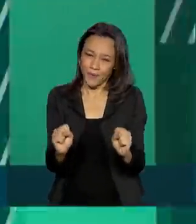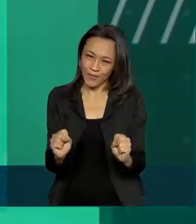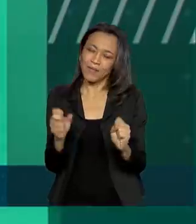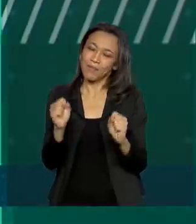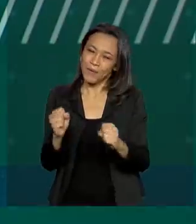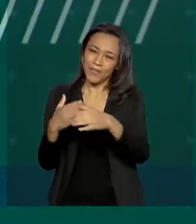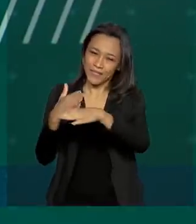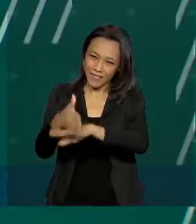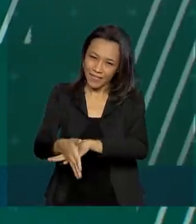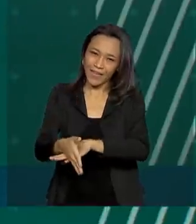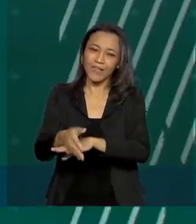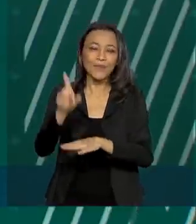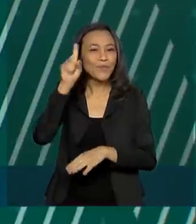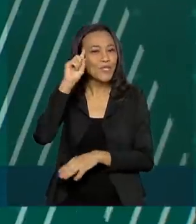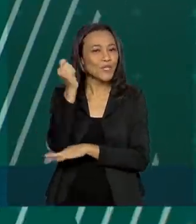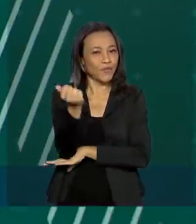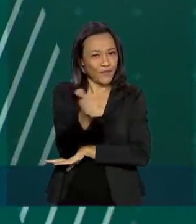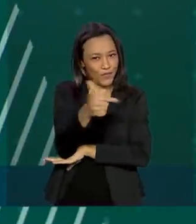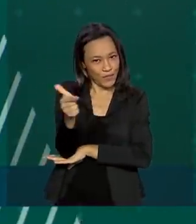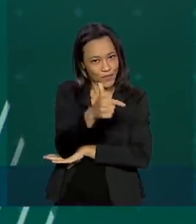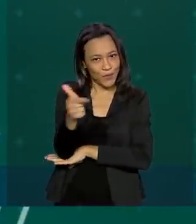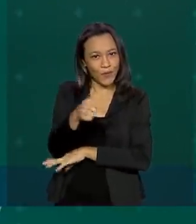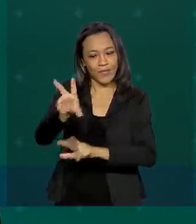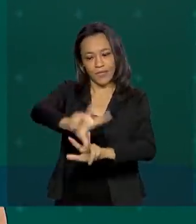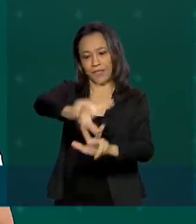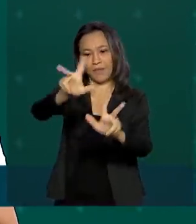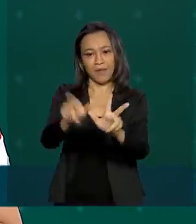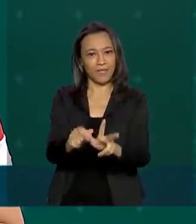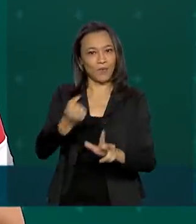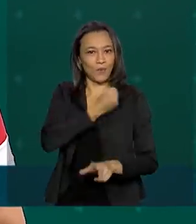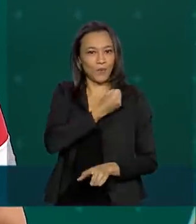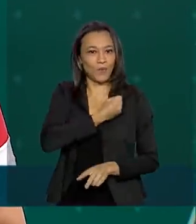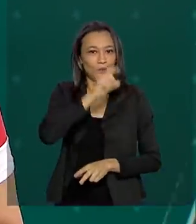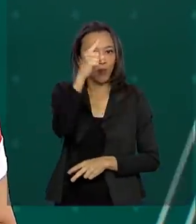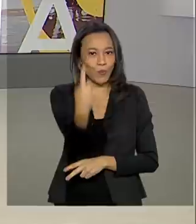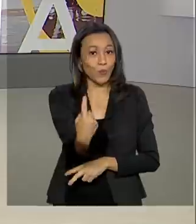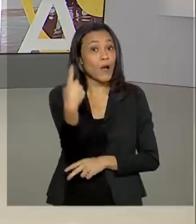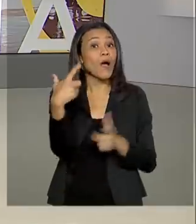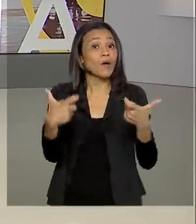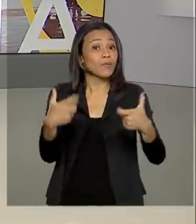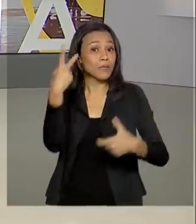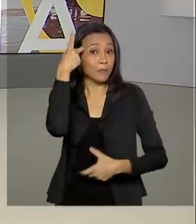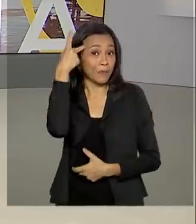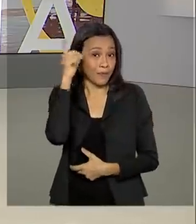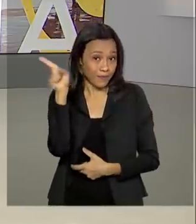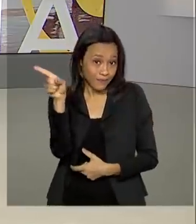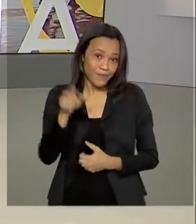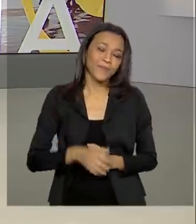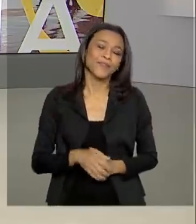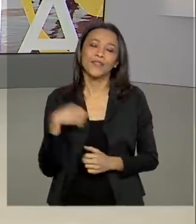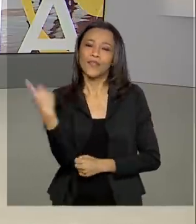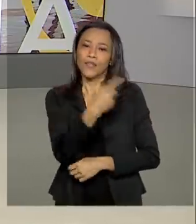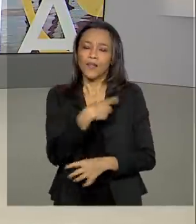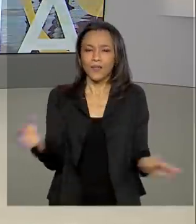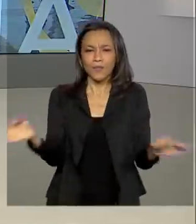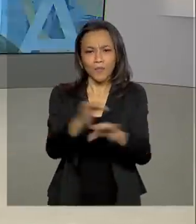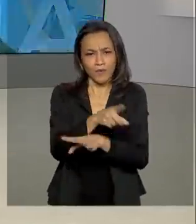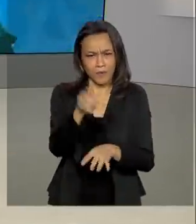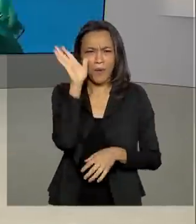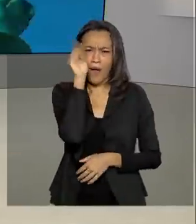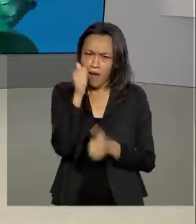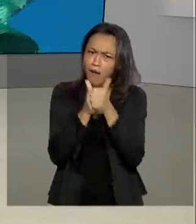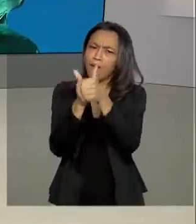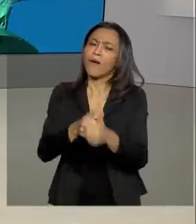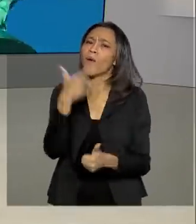Brasil, sintonize a partir do dia 22, a TV Brasil no Canal 1, em São Paulo. E o Brasil em Dia fica por aqui. Você pode acompanhar